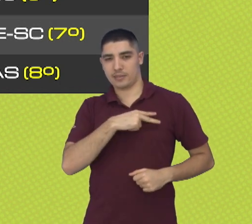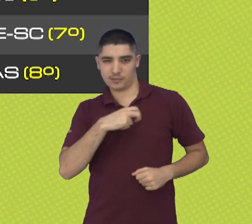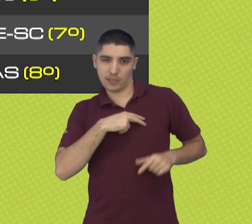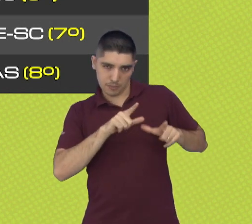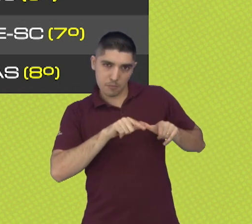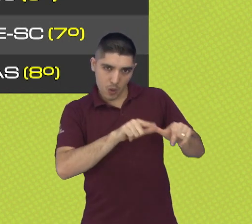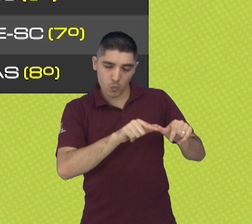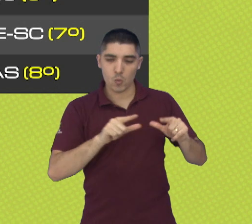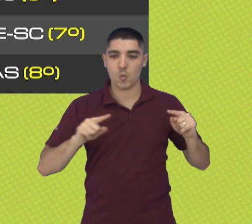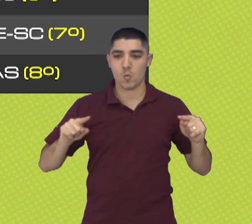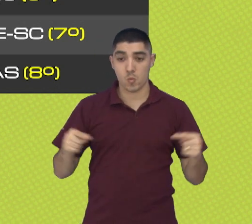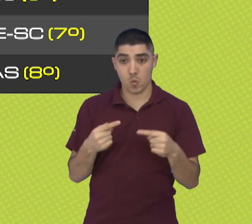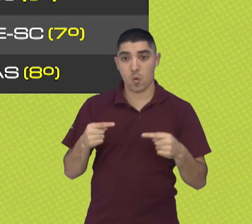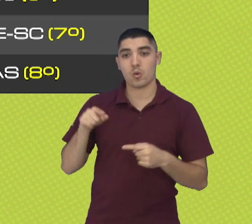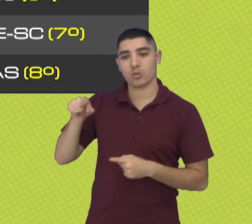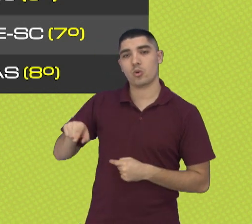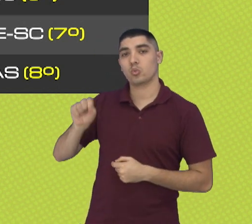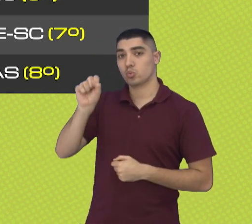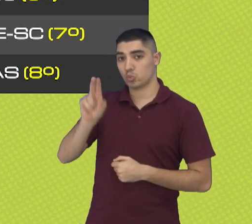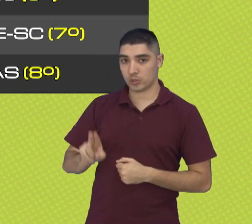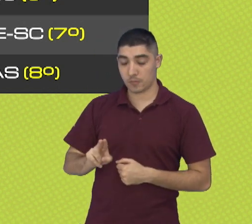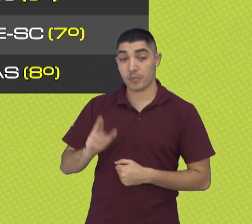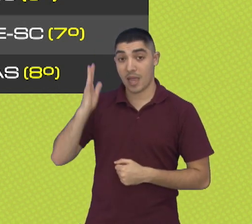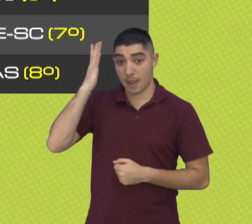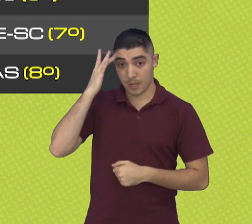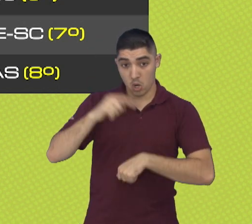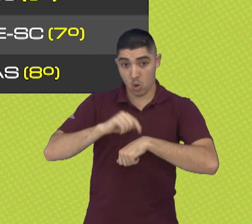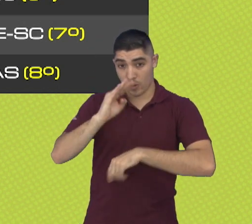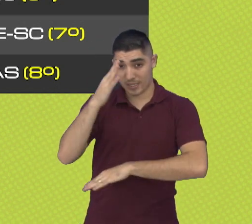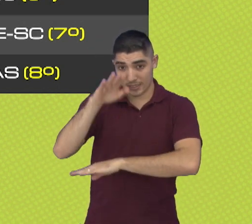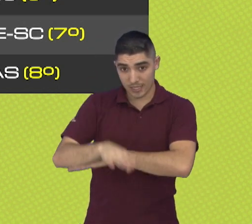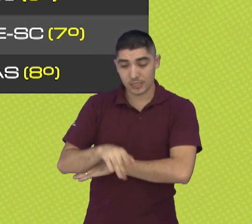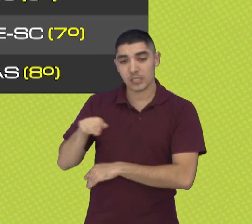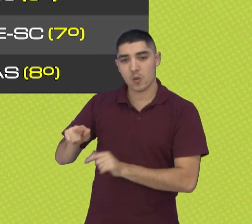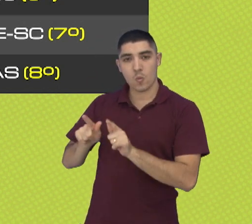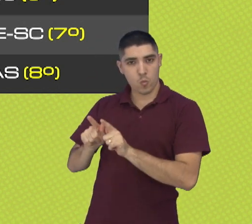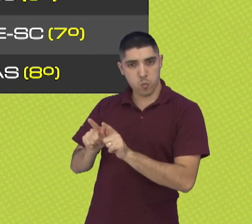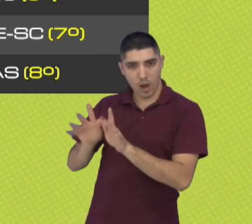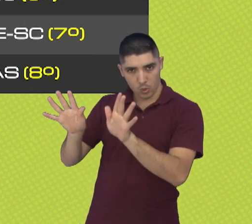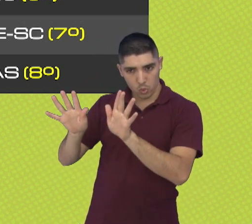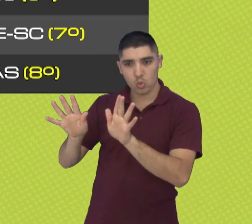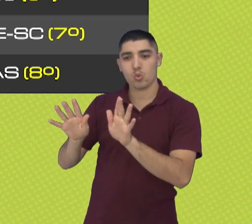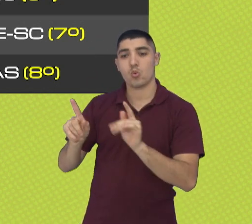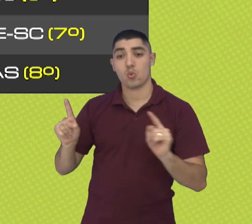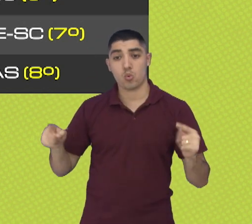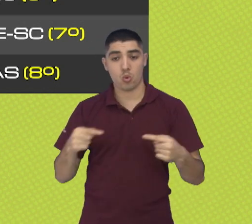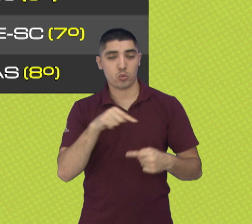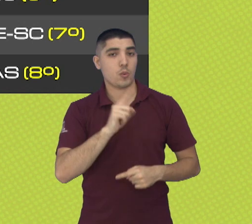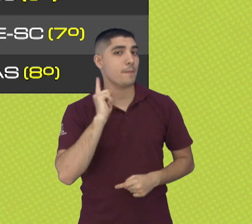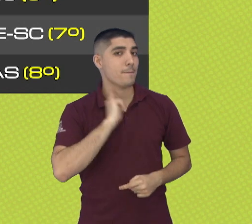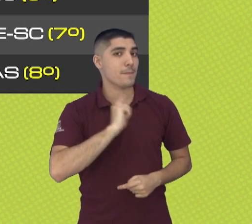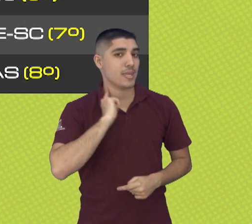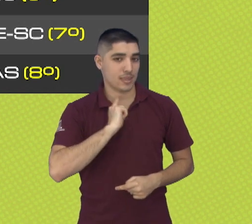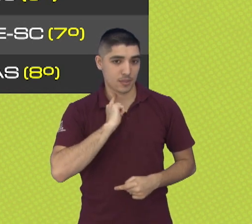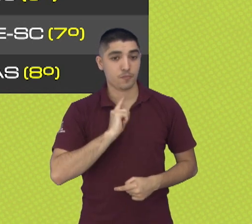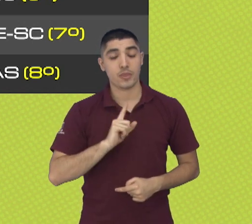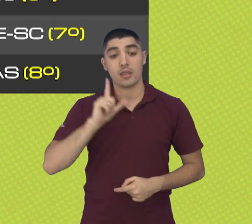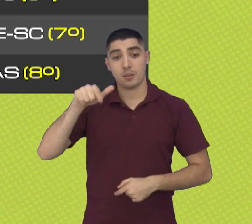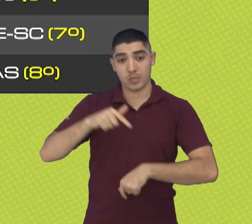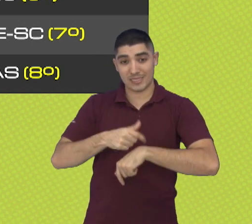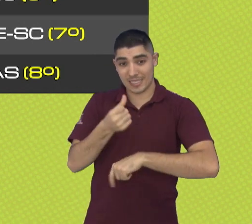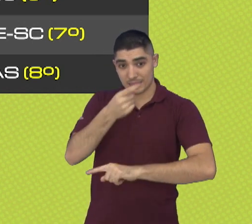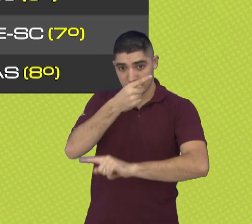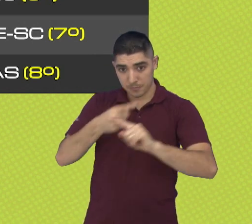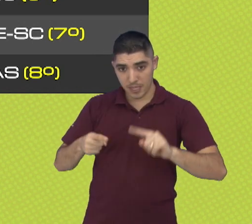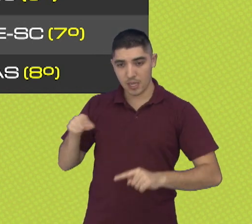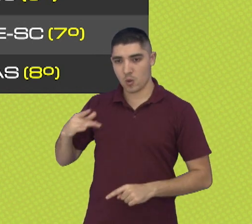Bauru enfrenta o sexto, o Suzano. Amanhã, 4h da tarde, o quarto colocado, o Guarulhos, enfrenta o quinto, o Minas. 18h30, o